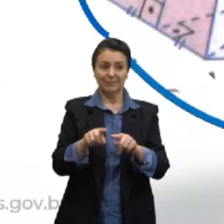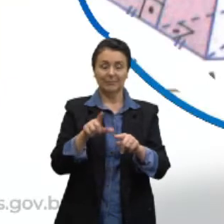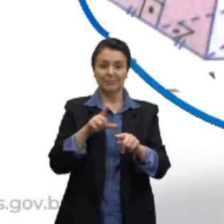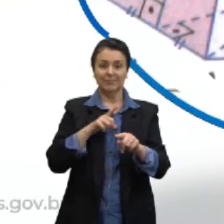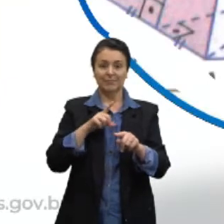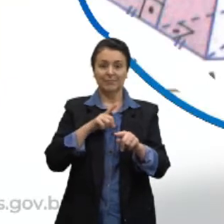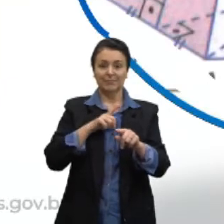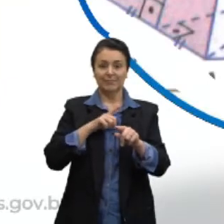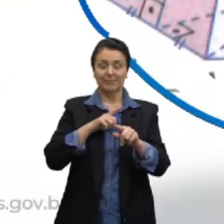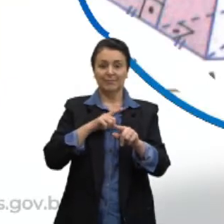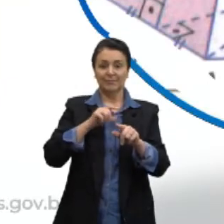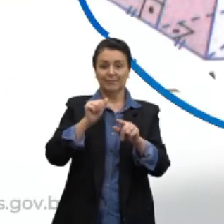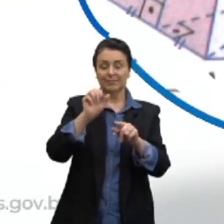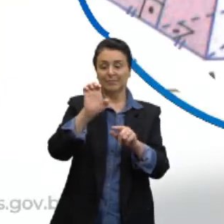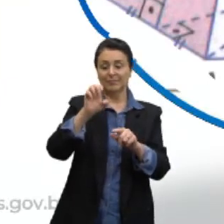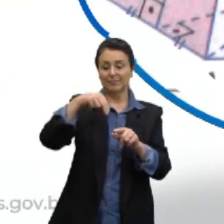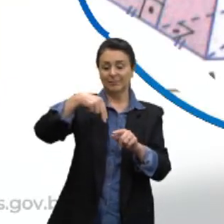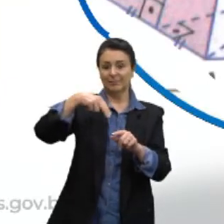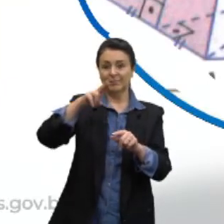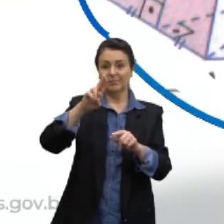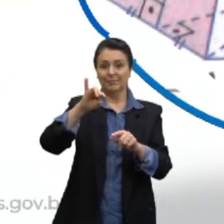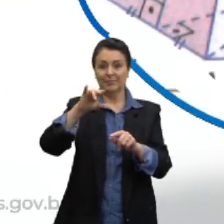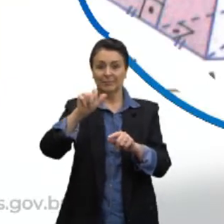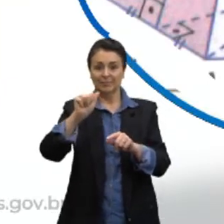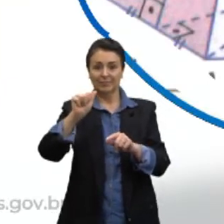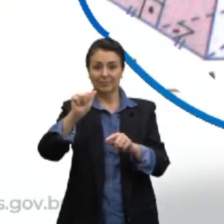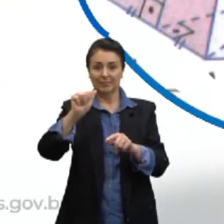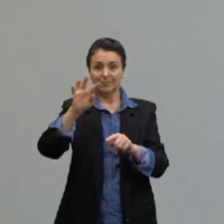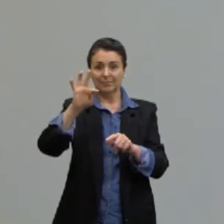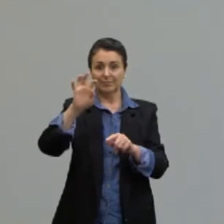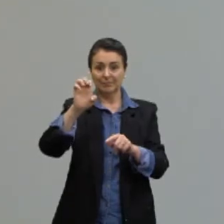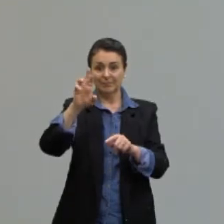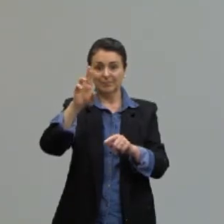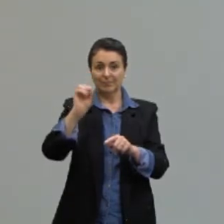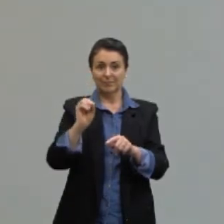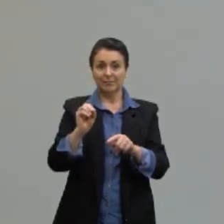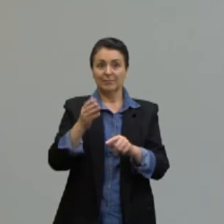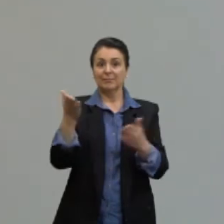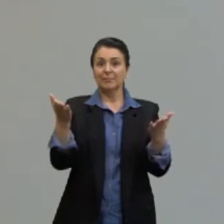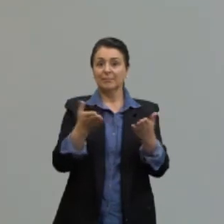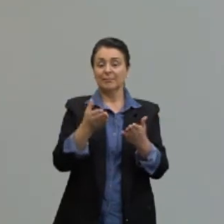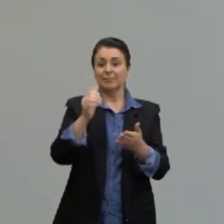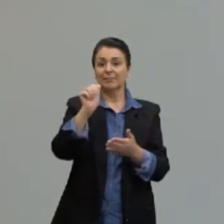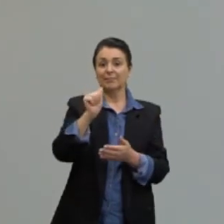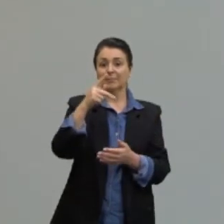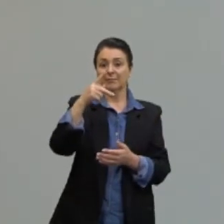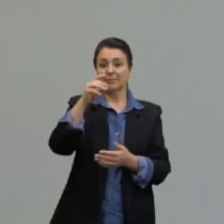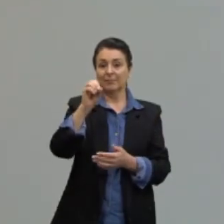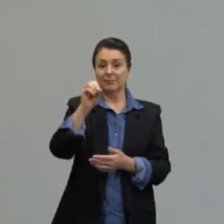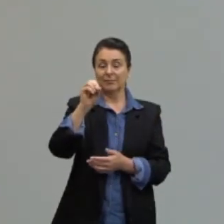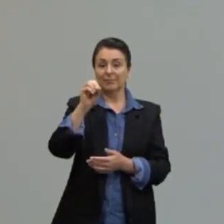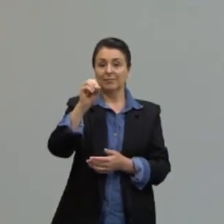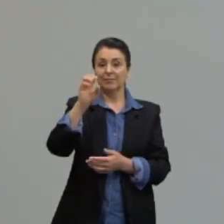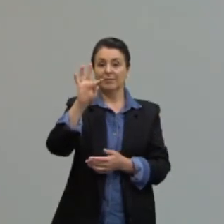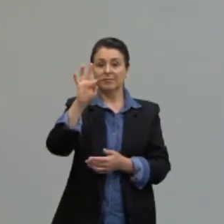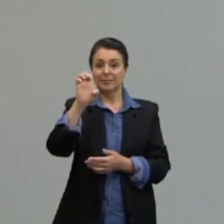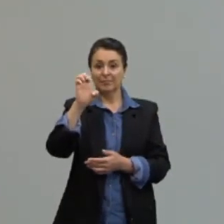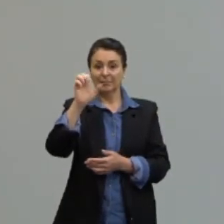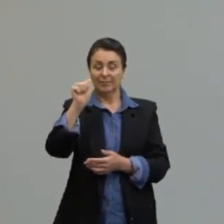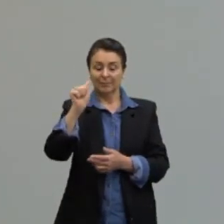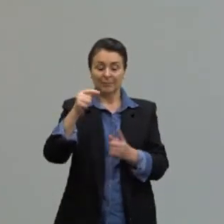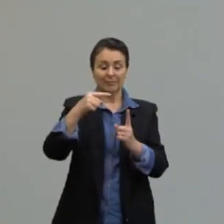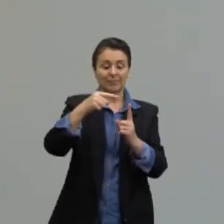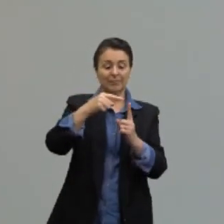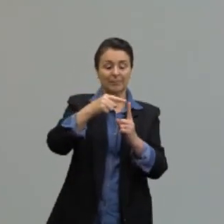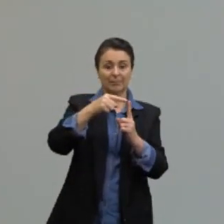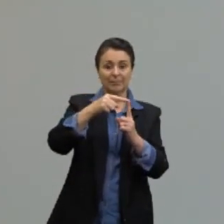equiláteros. Então, percebam quem é a apótema. Esta altura que vai lá do vértice até